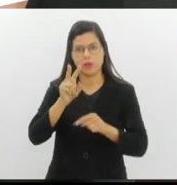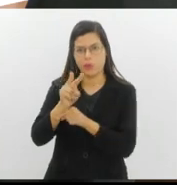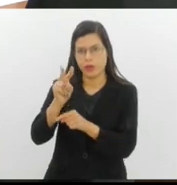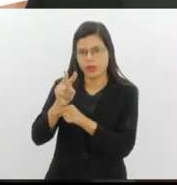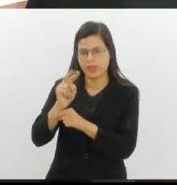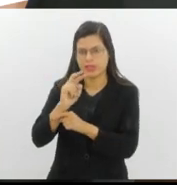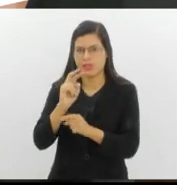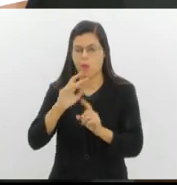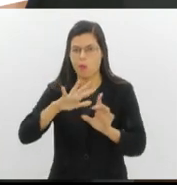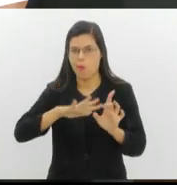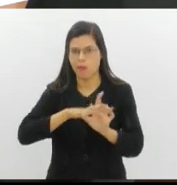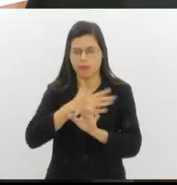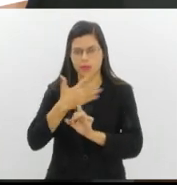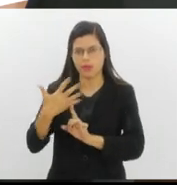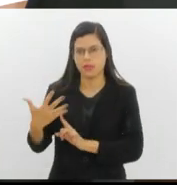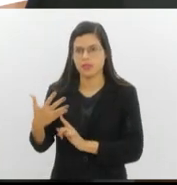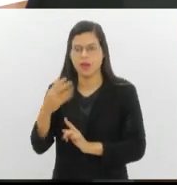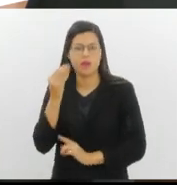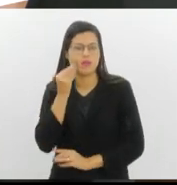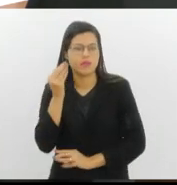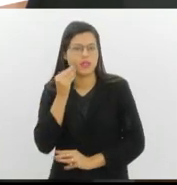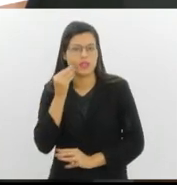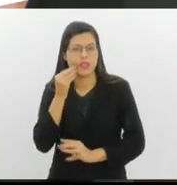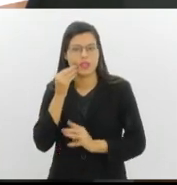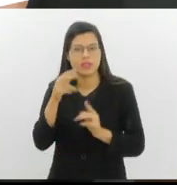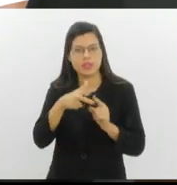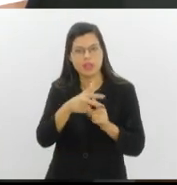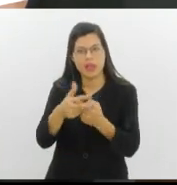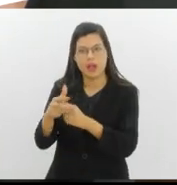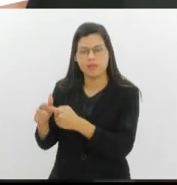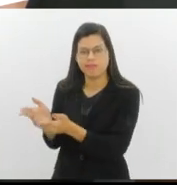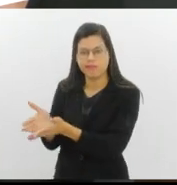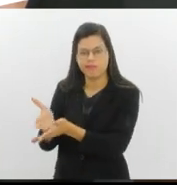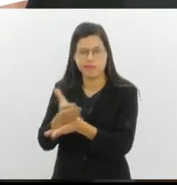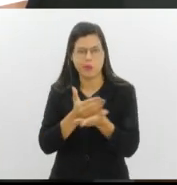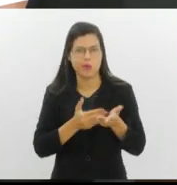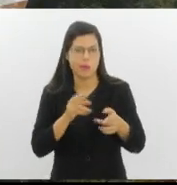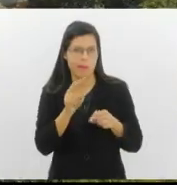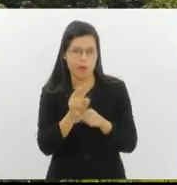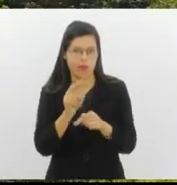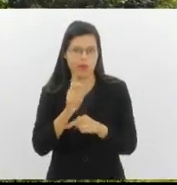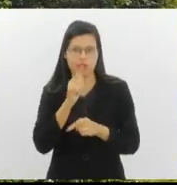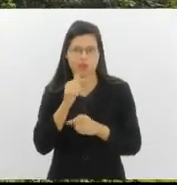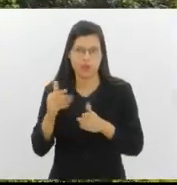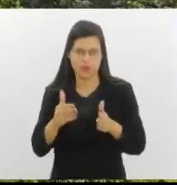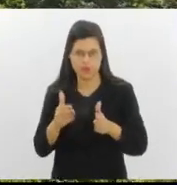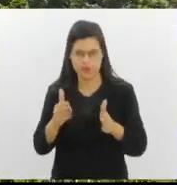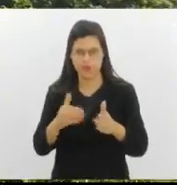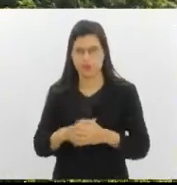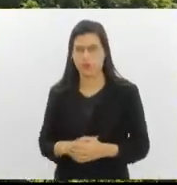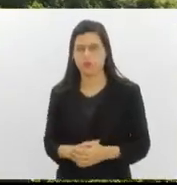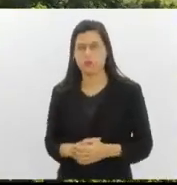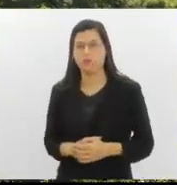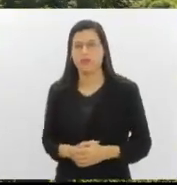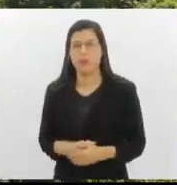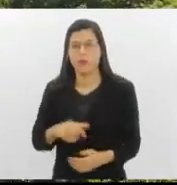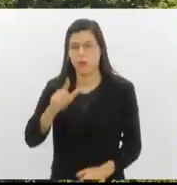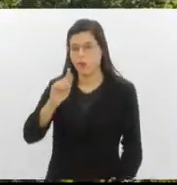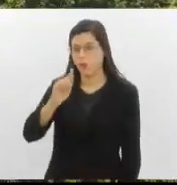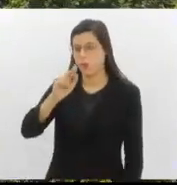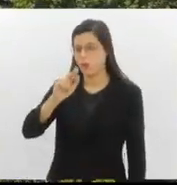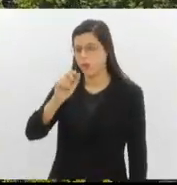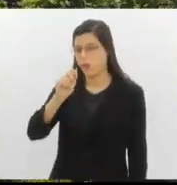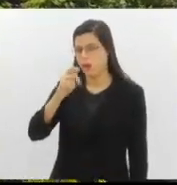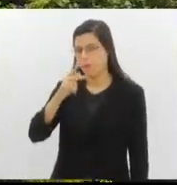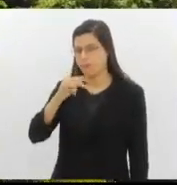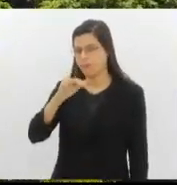intenção é recuperar a Mata Atlântica e conservar as bacias hidrográficas. A reserva ecológica de Guapiaçu já